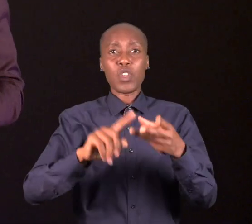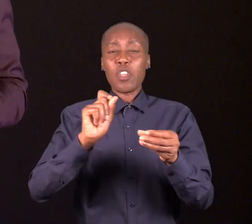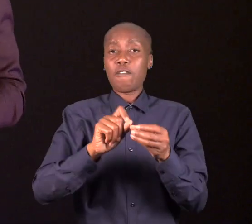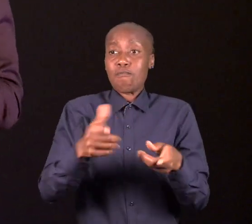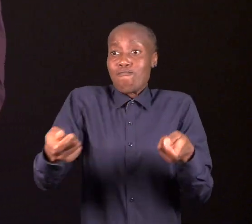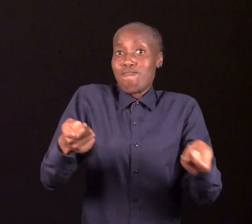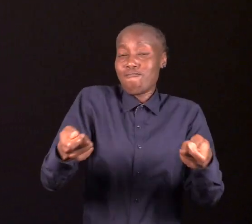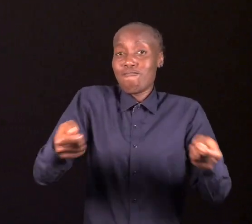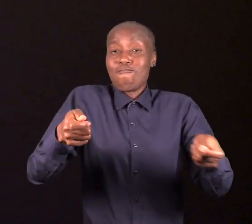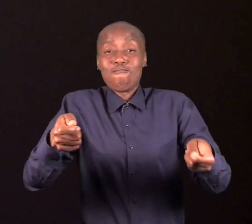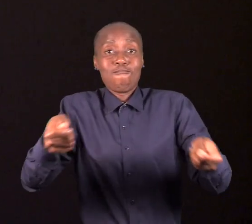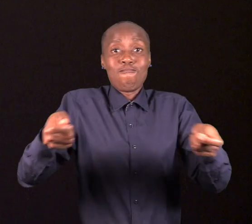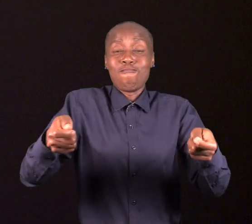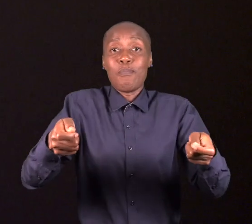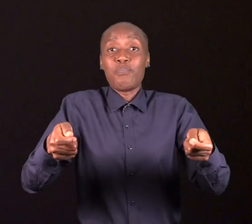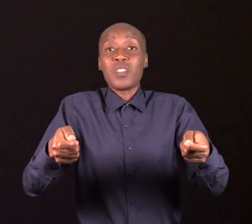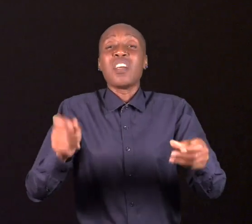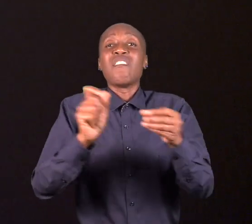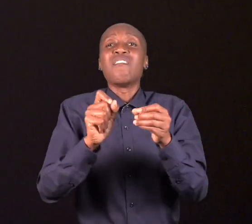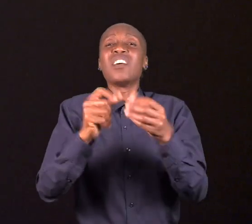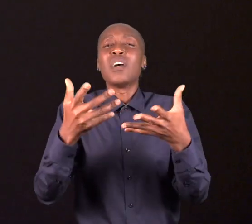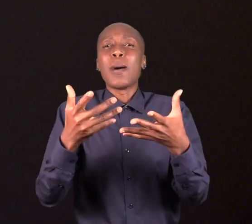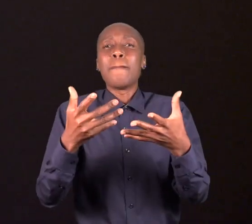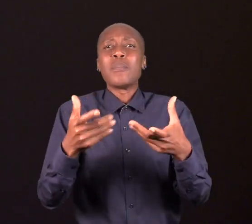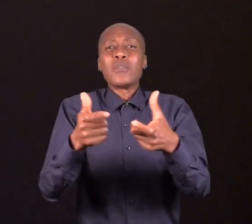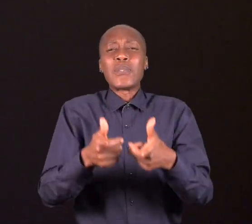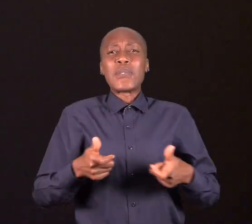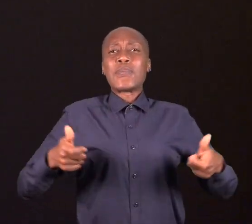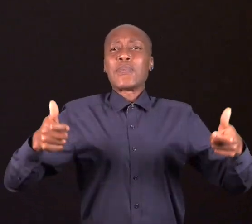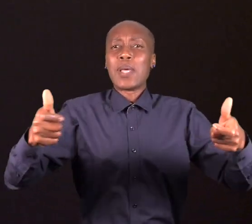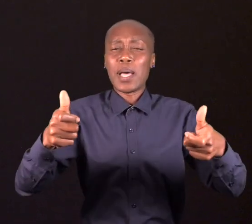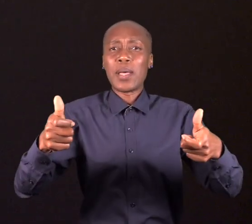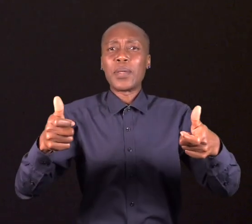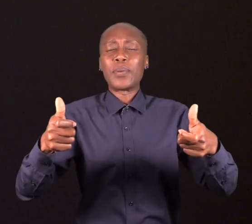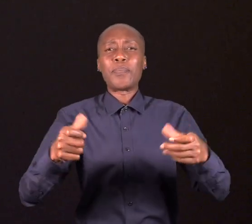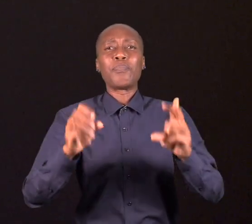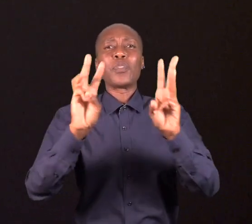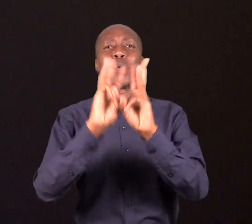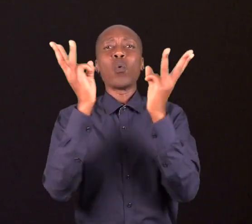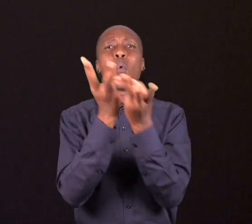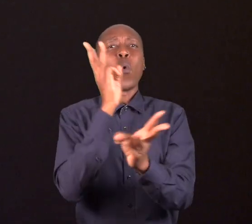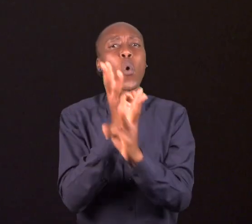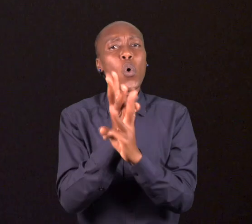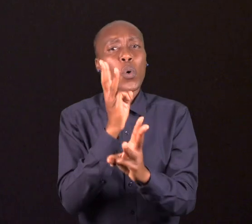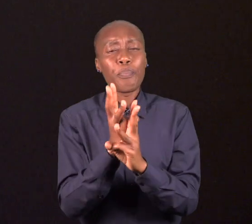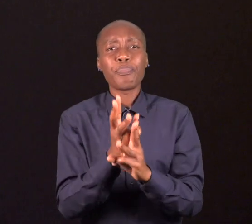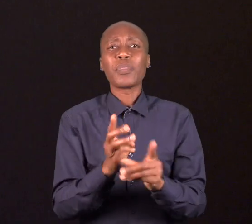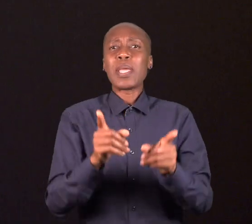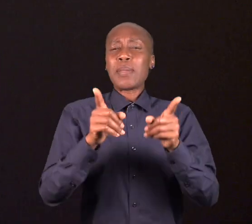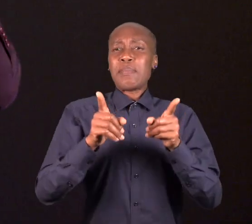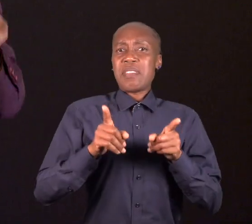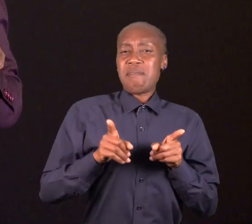conferências, workshops de raparigas e rapazes,